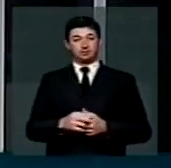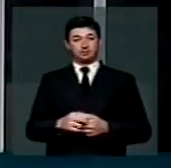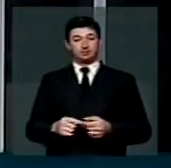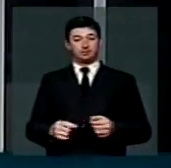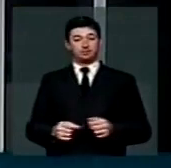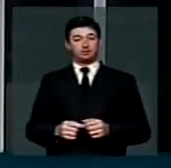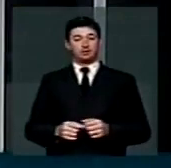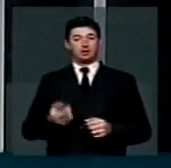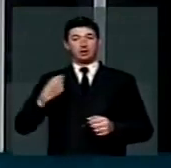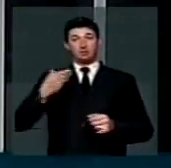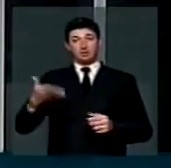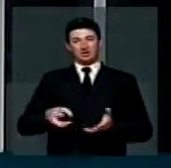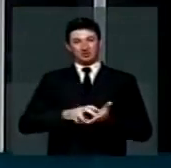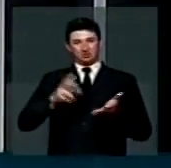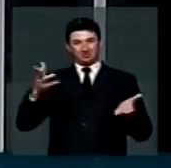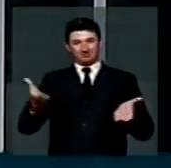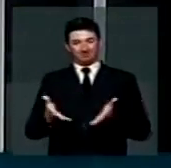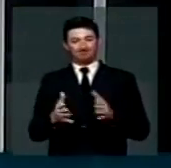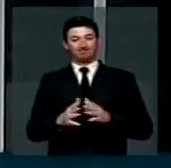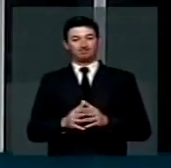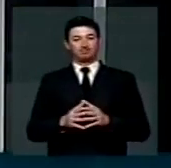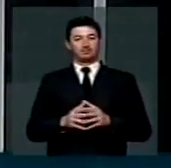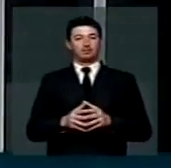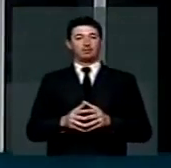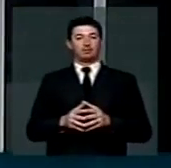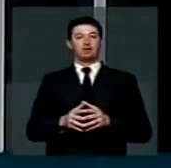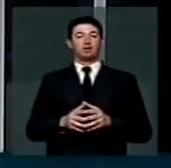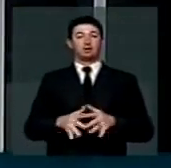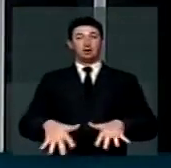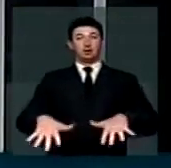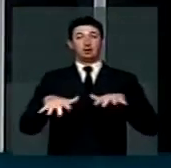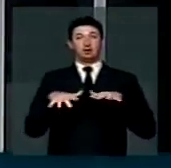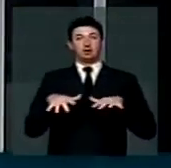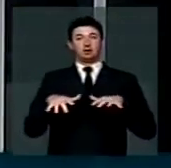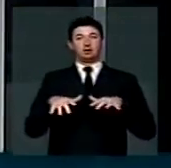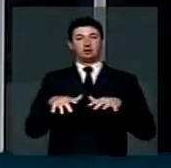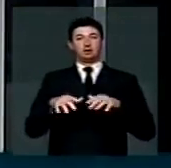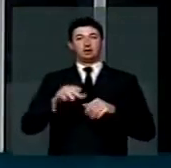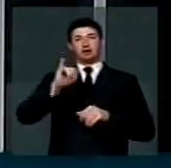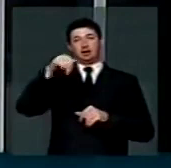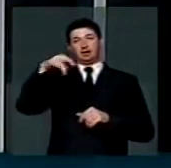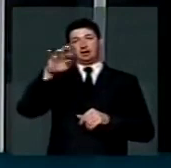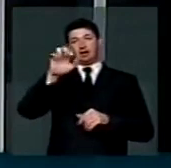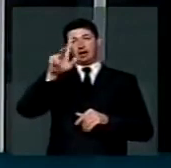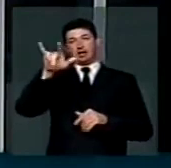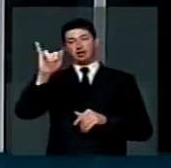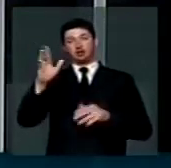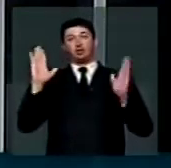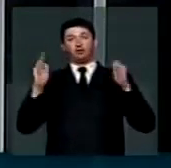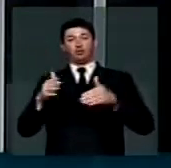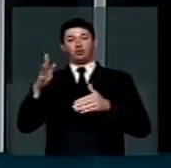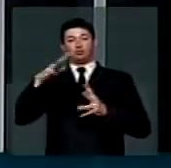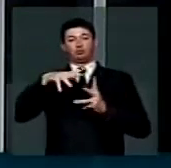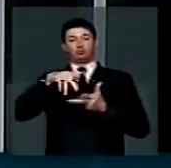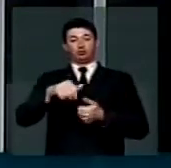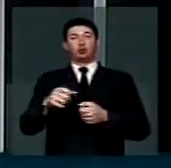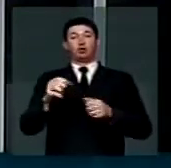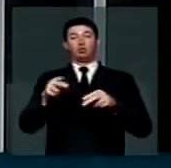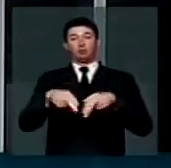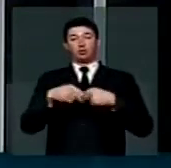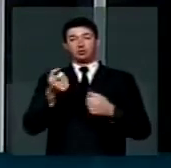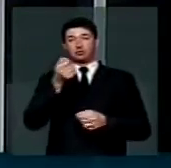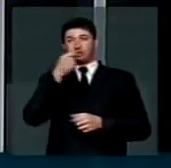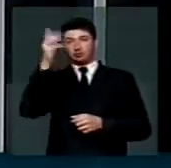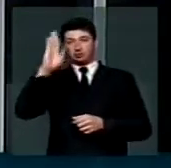deputados, participei agora na parte da manhã no auditório da Interleges do quinto fórum